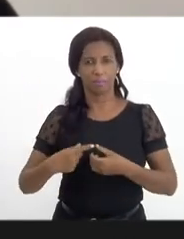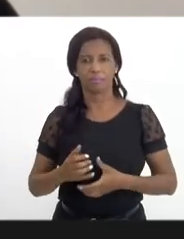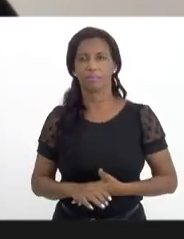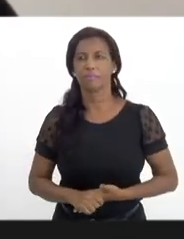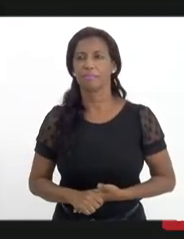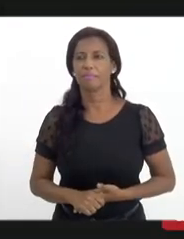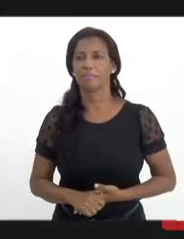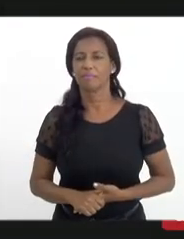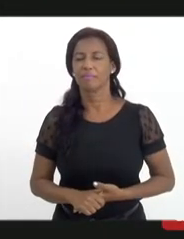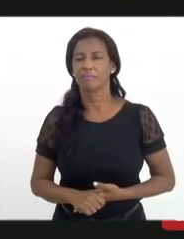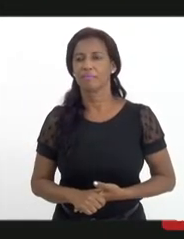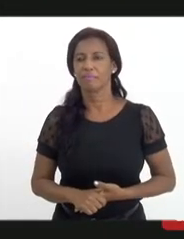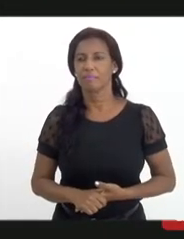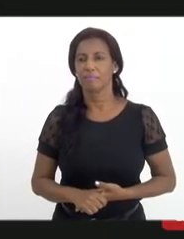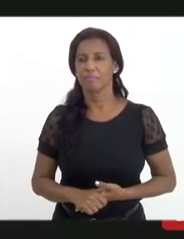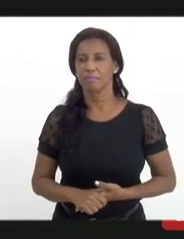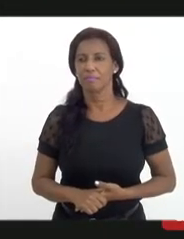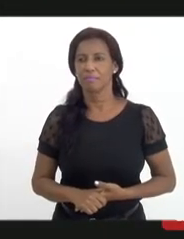Obrigado. Obrigado.